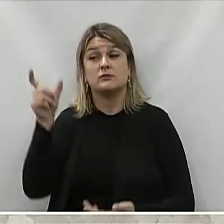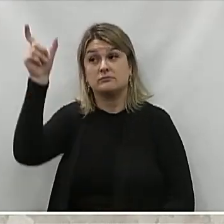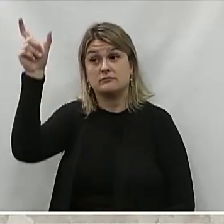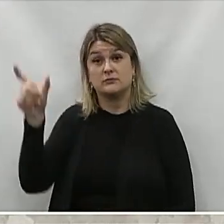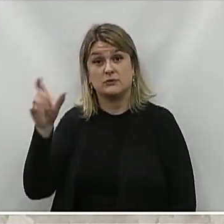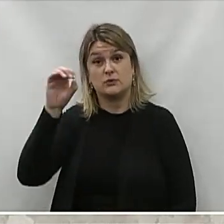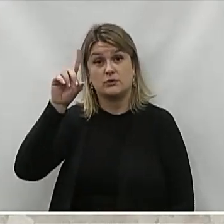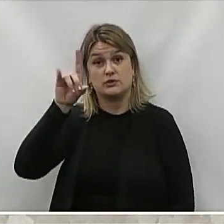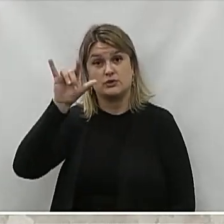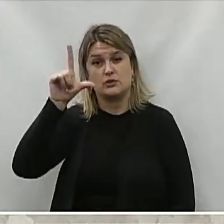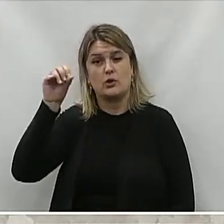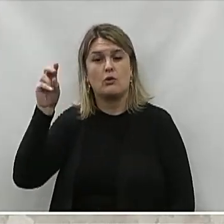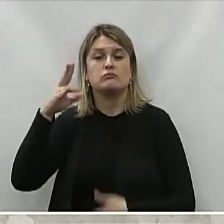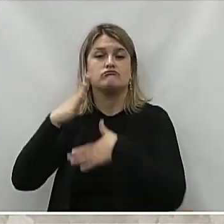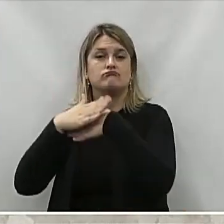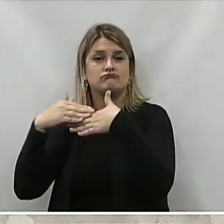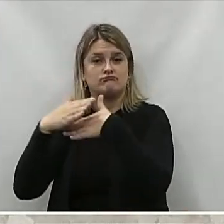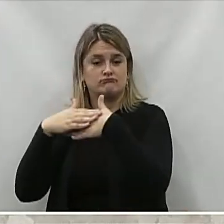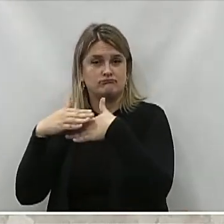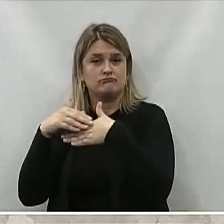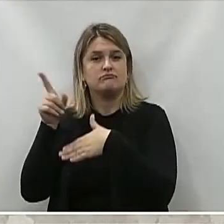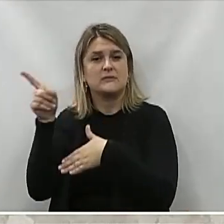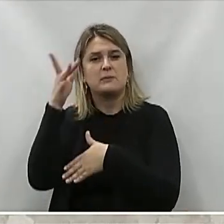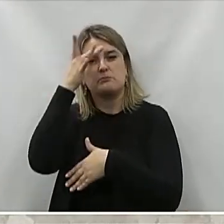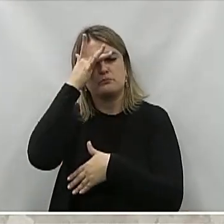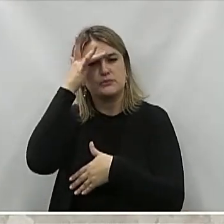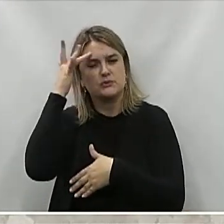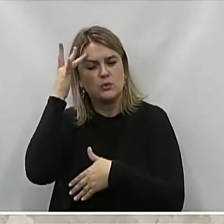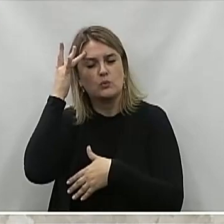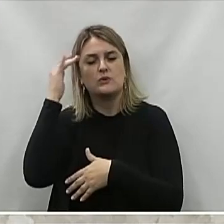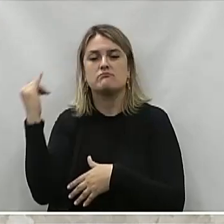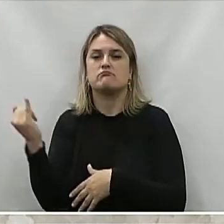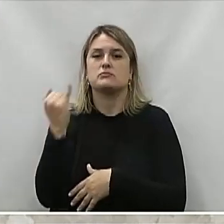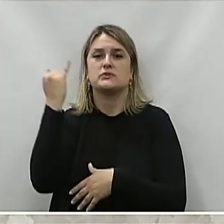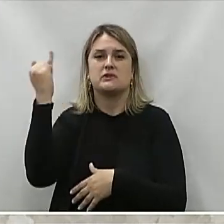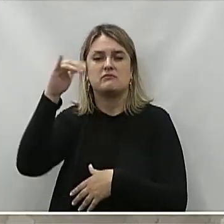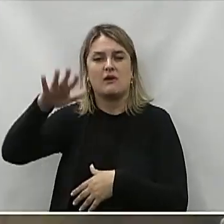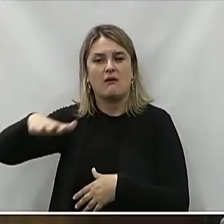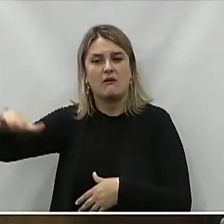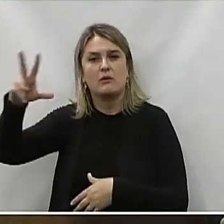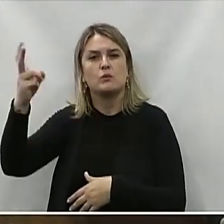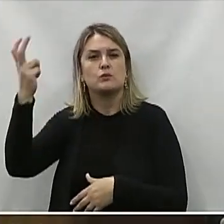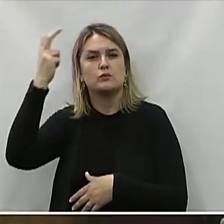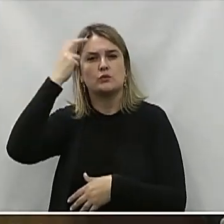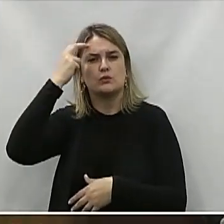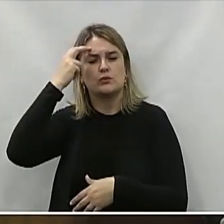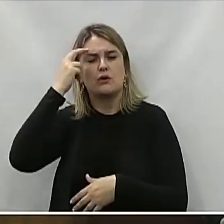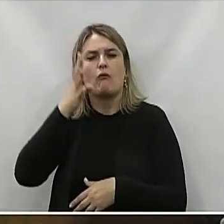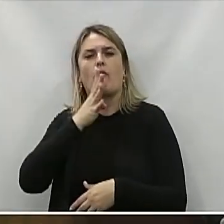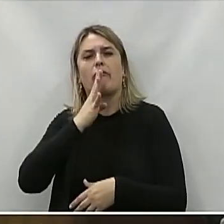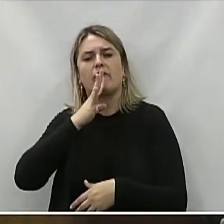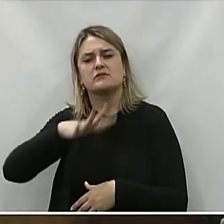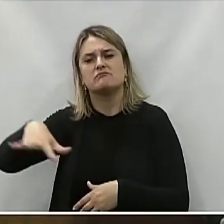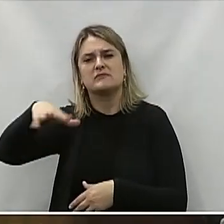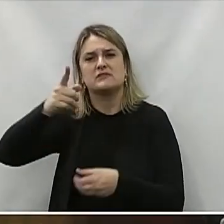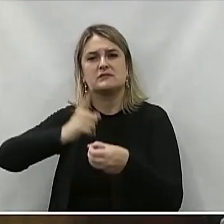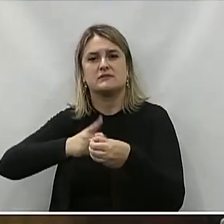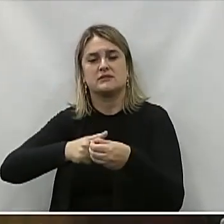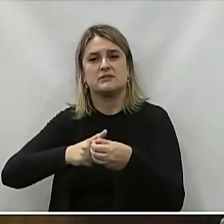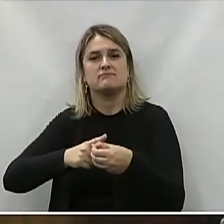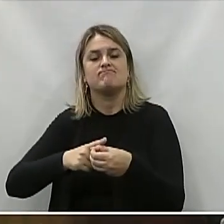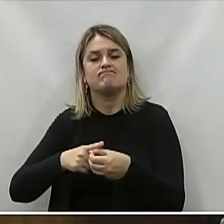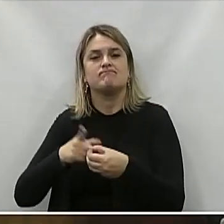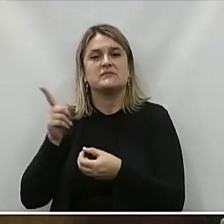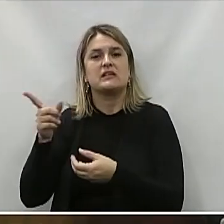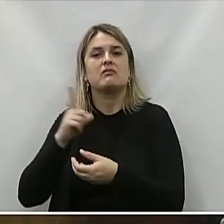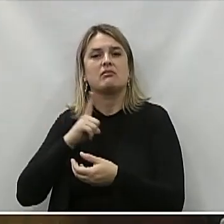Odilon Como era carinhosamente conhecido Foi uma das pessoas mais influentes na área da cultura e conhecimento do Vale do Iguaçu Deixando um